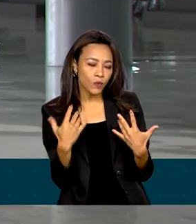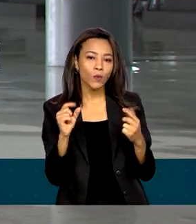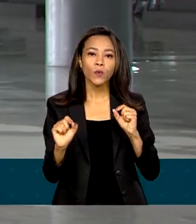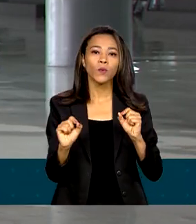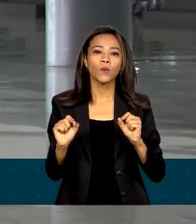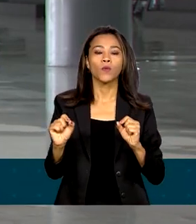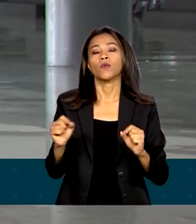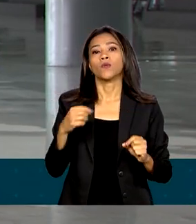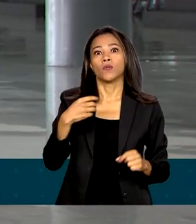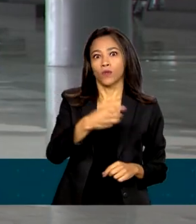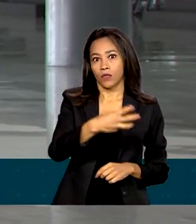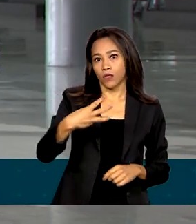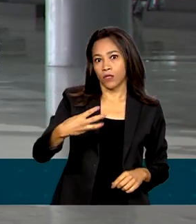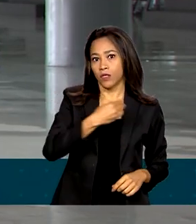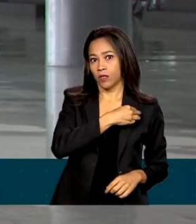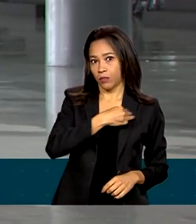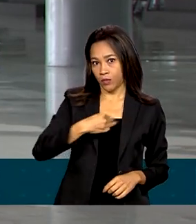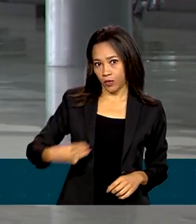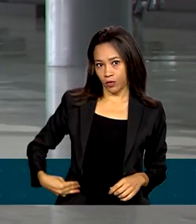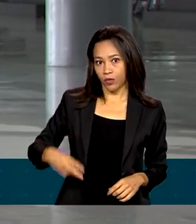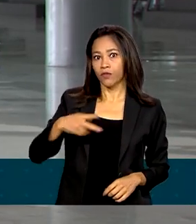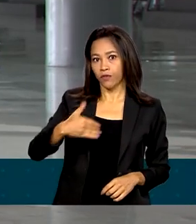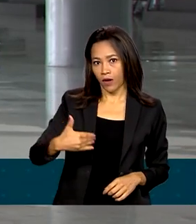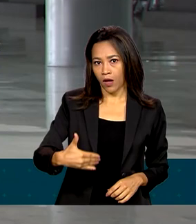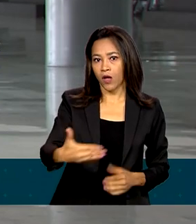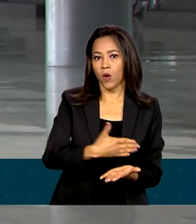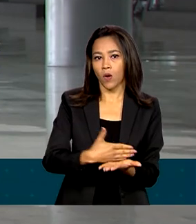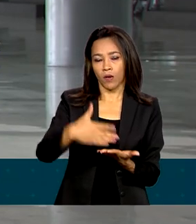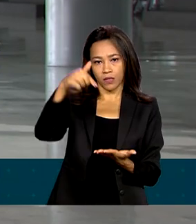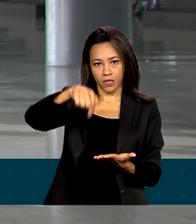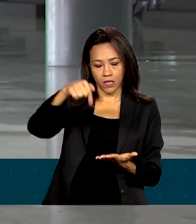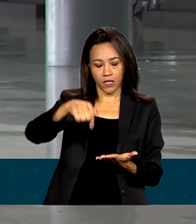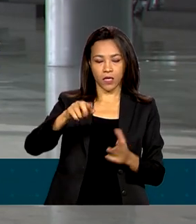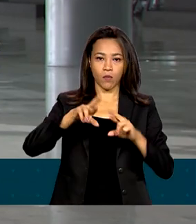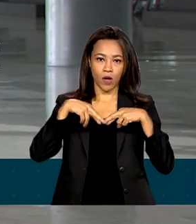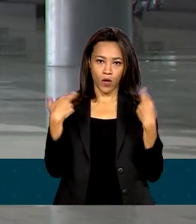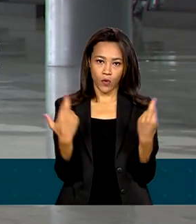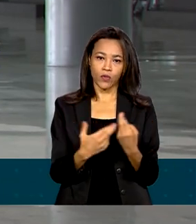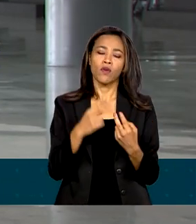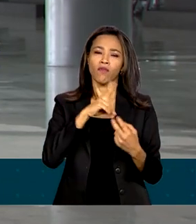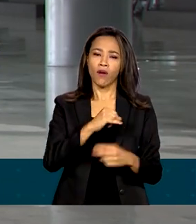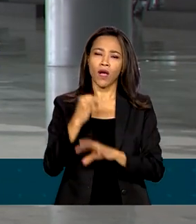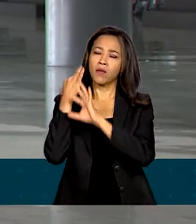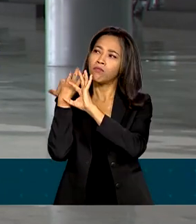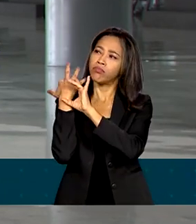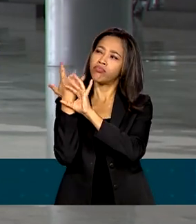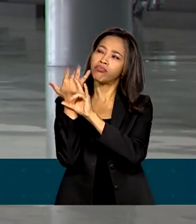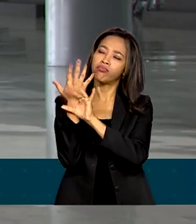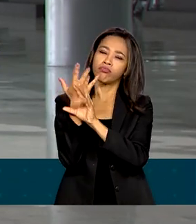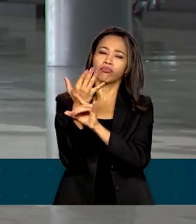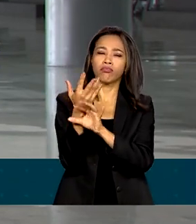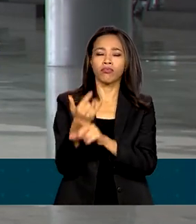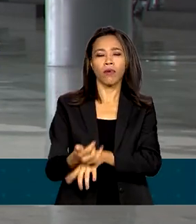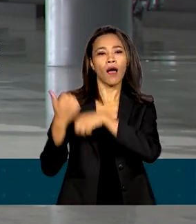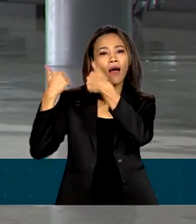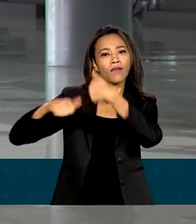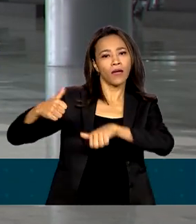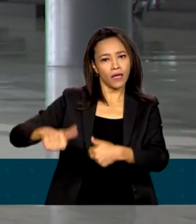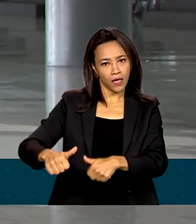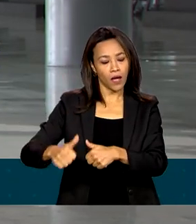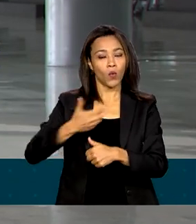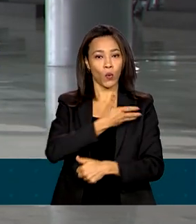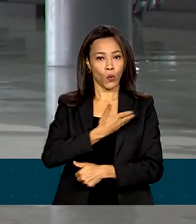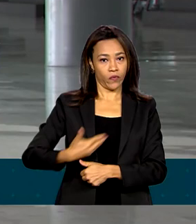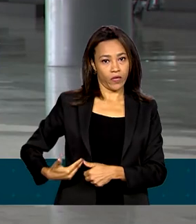vai começar às 10 horas da manhã aqui no Palácio do Planalto. Lula deve fazer um balanço da atuação do governo aí nesse período, que